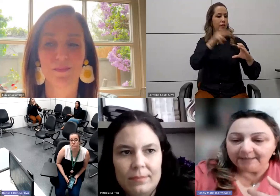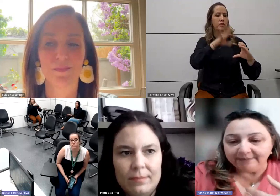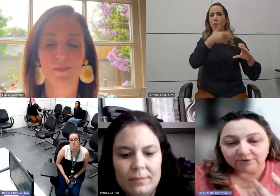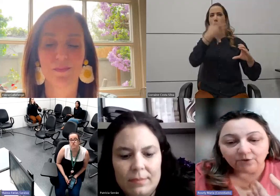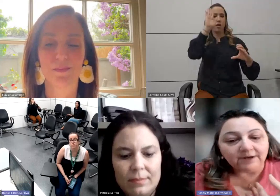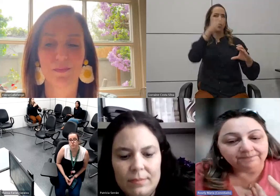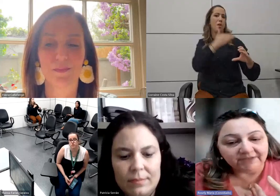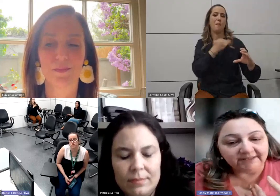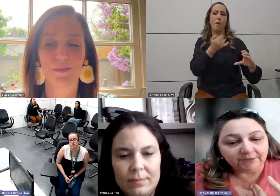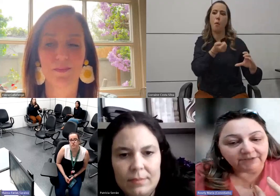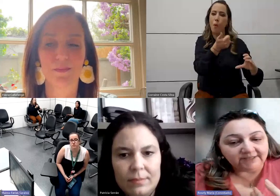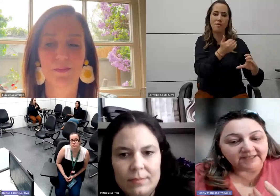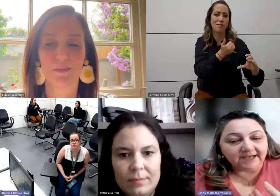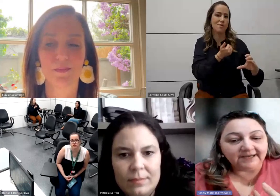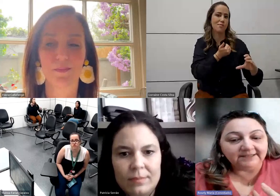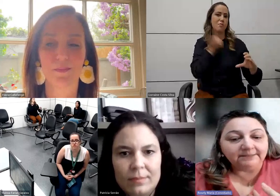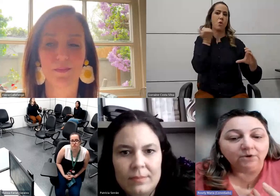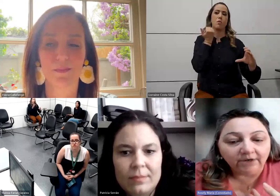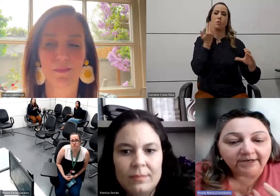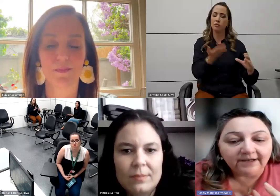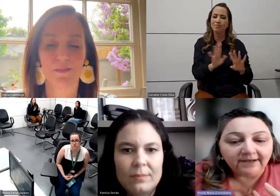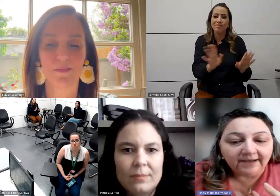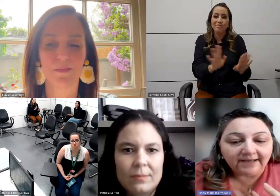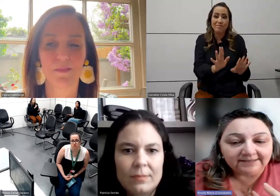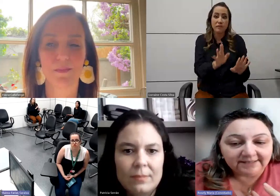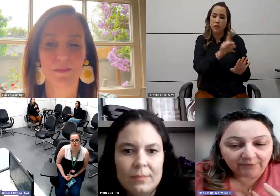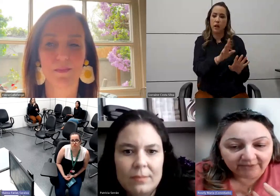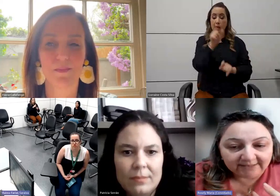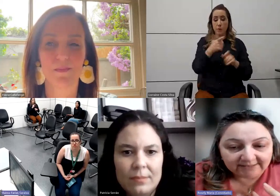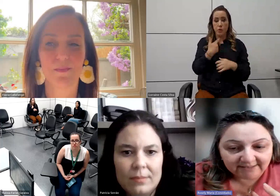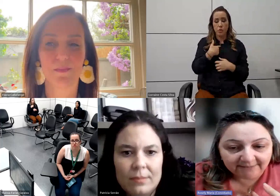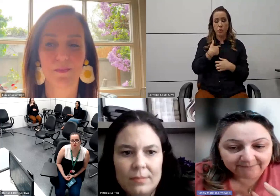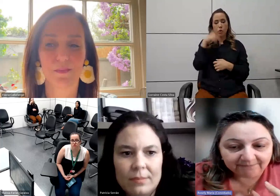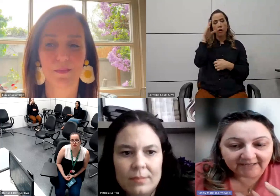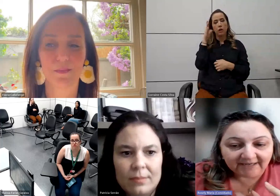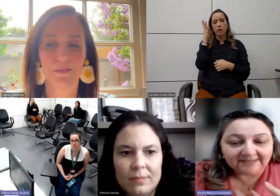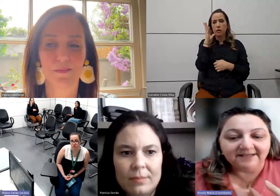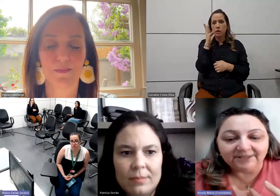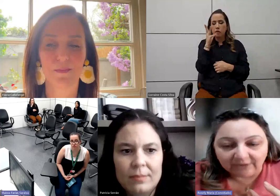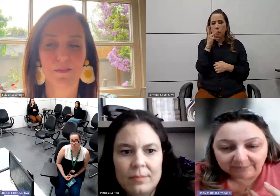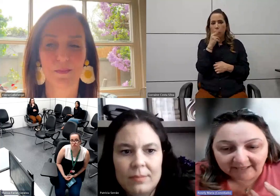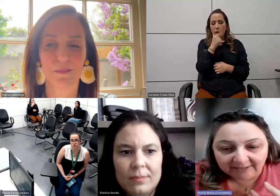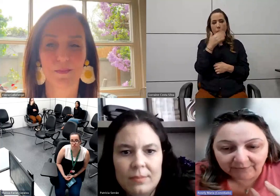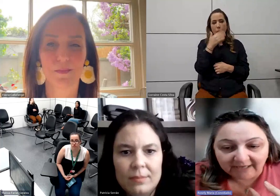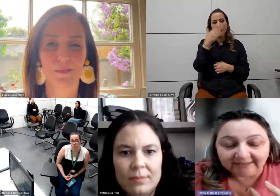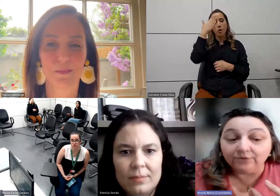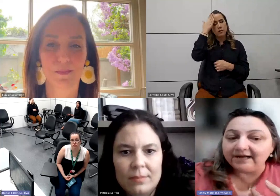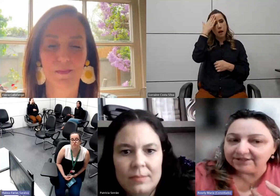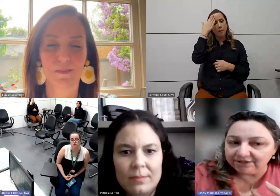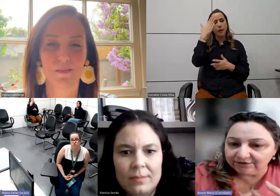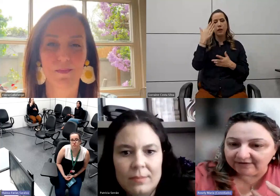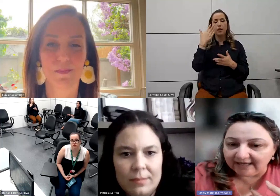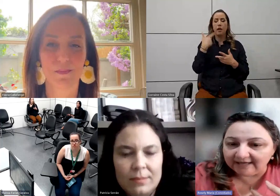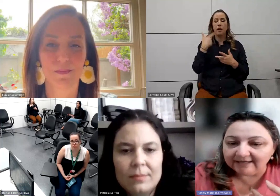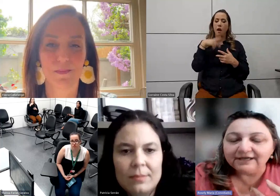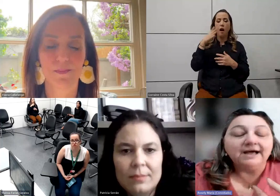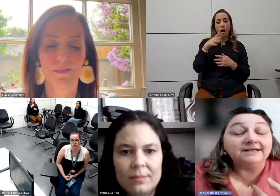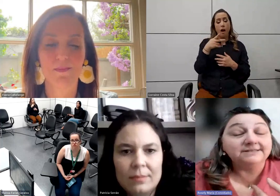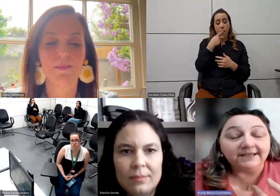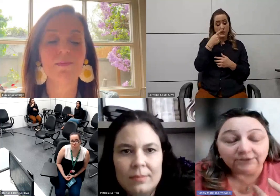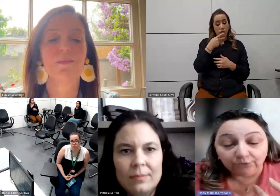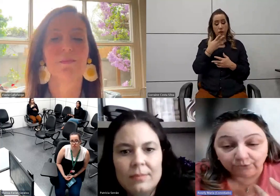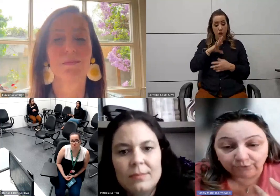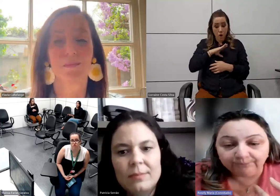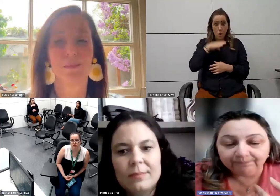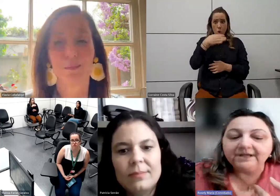Então, a pessoa que tem uma doença rara demora a se reconhecer, a sair do armário, a ter coragem de falar,